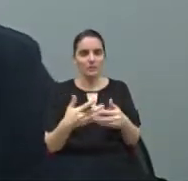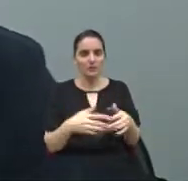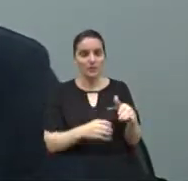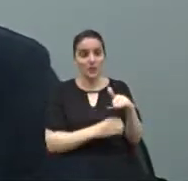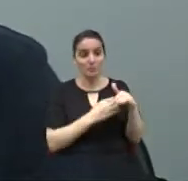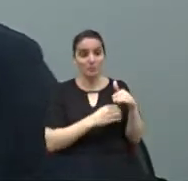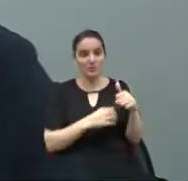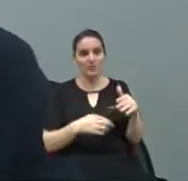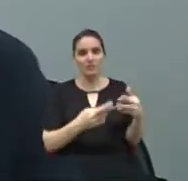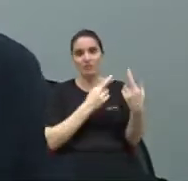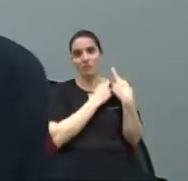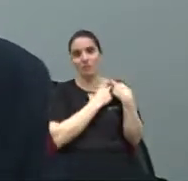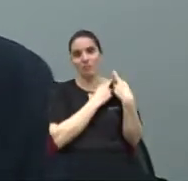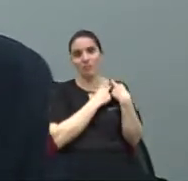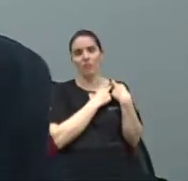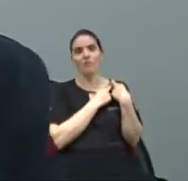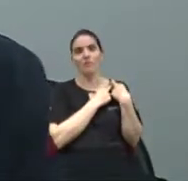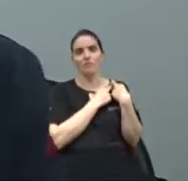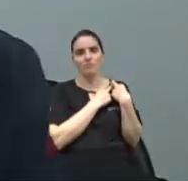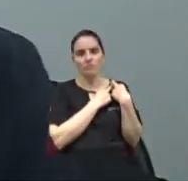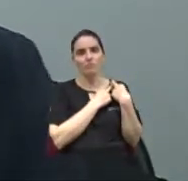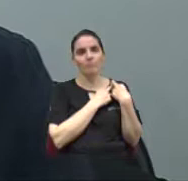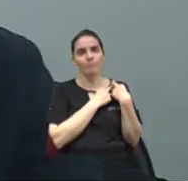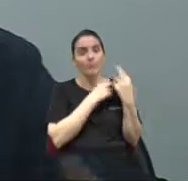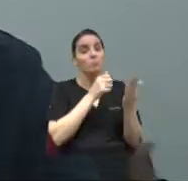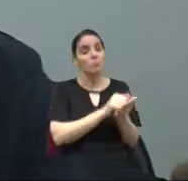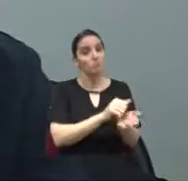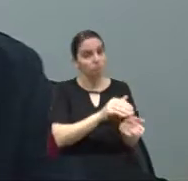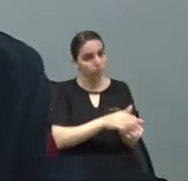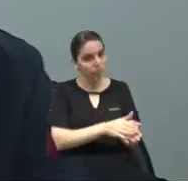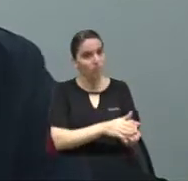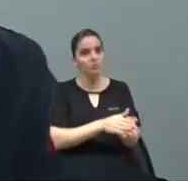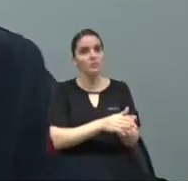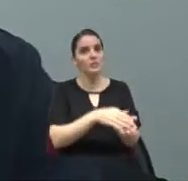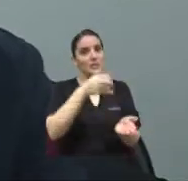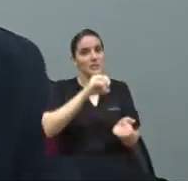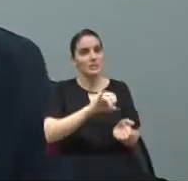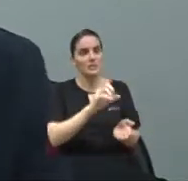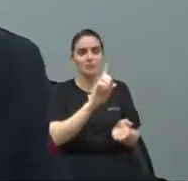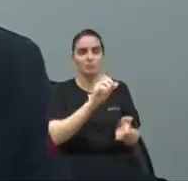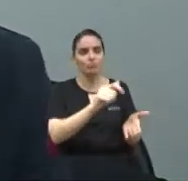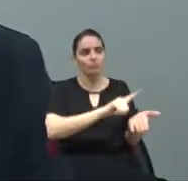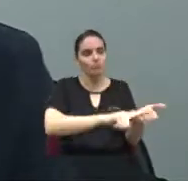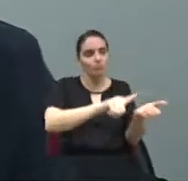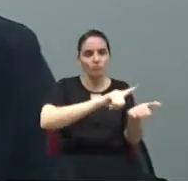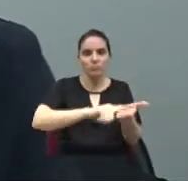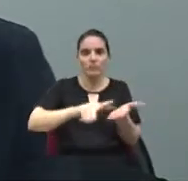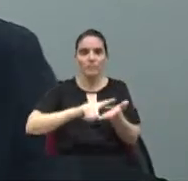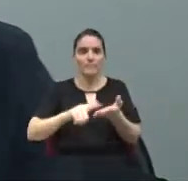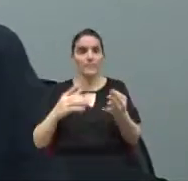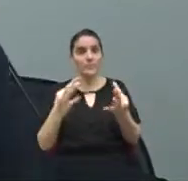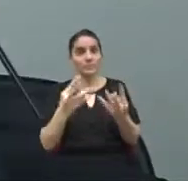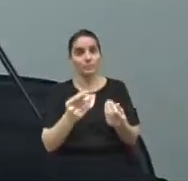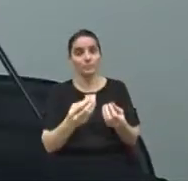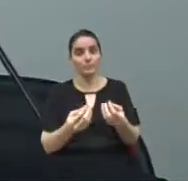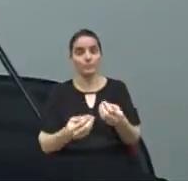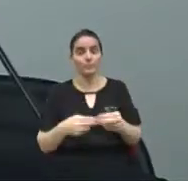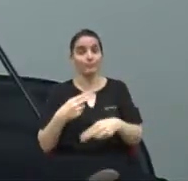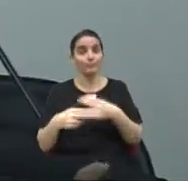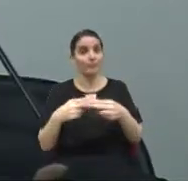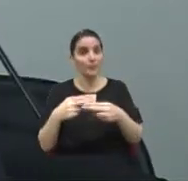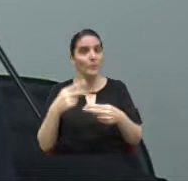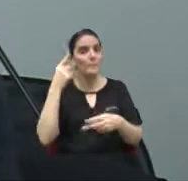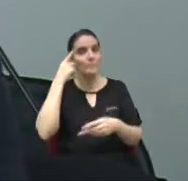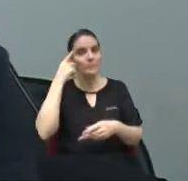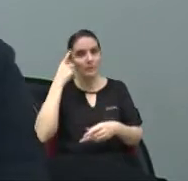mas, ele tem sido notificado para que ele mantenha o pátio limpo. veja bem, ele está fazendo um